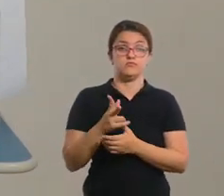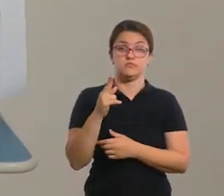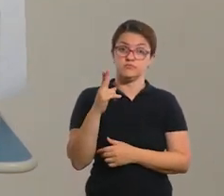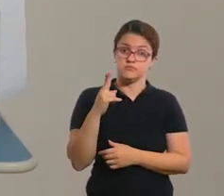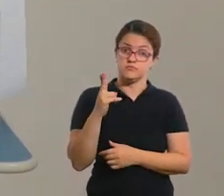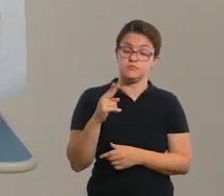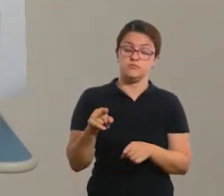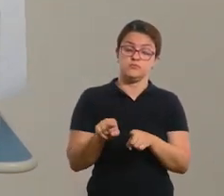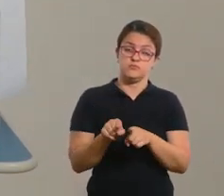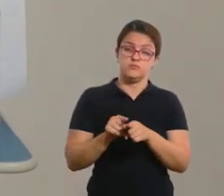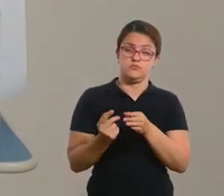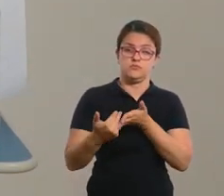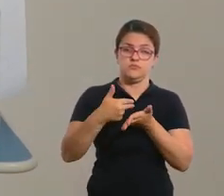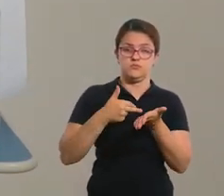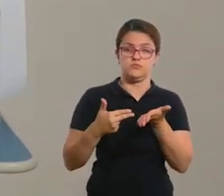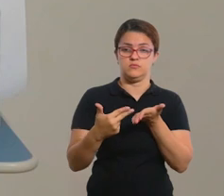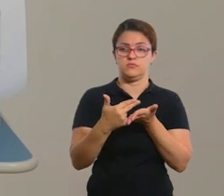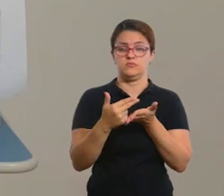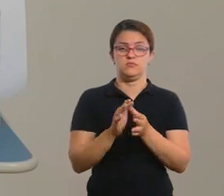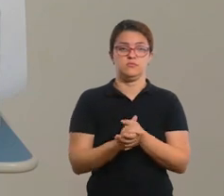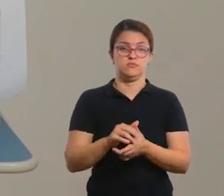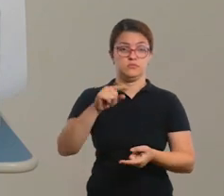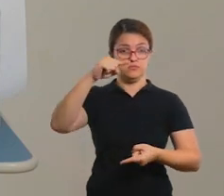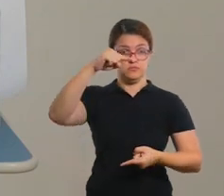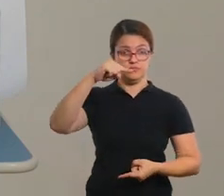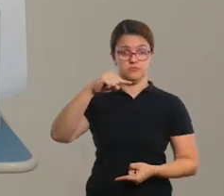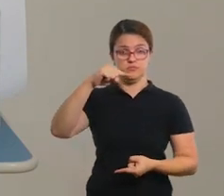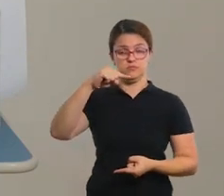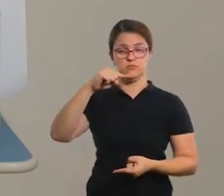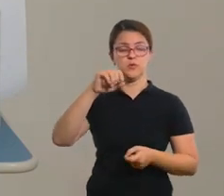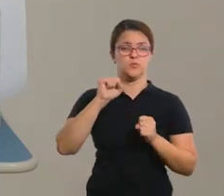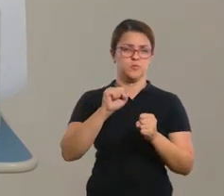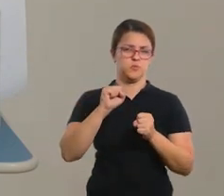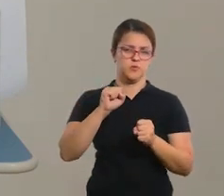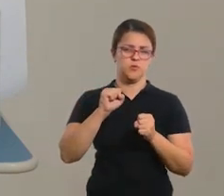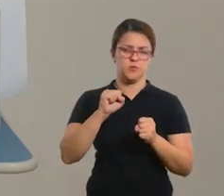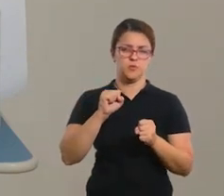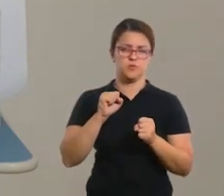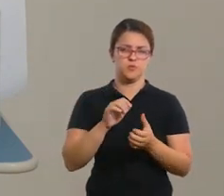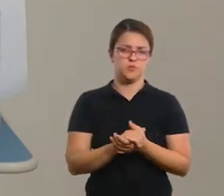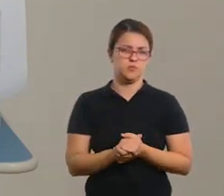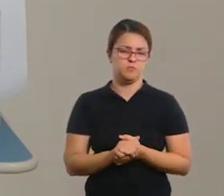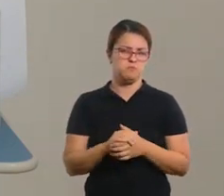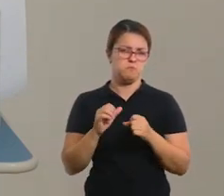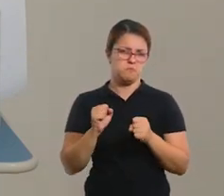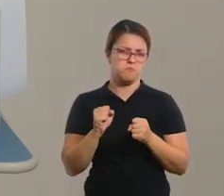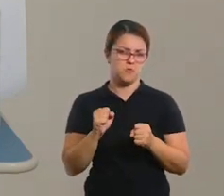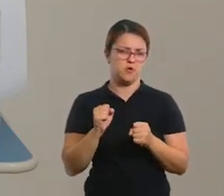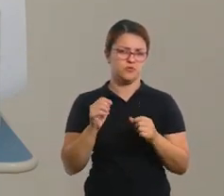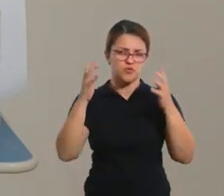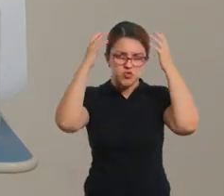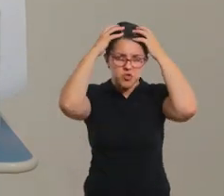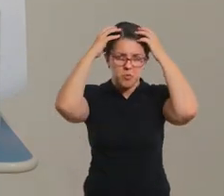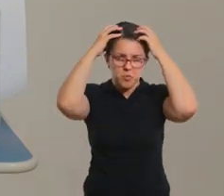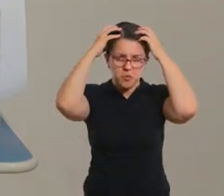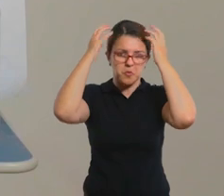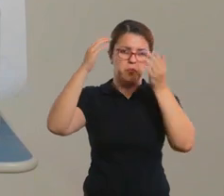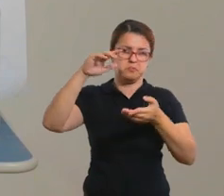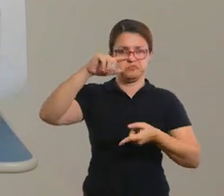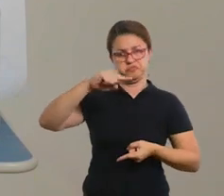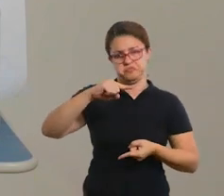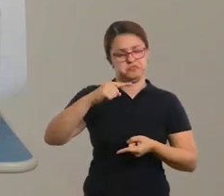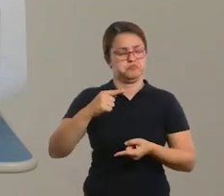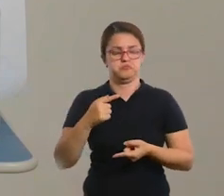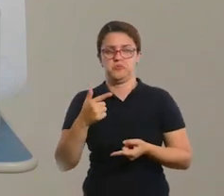poder recortar a folha sulfite. E pode ser garrafa pet, eu demonstrei garrafa pet, pode ser pote de shampoo ou